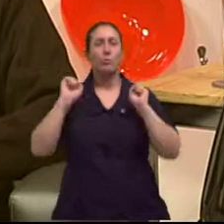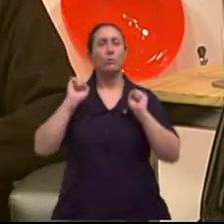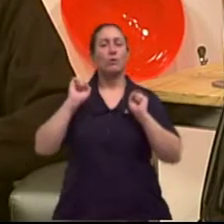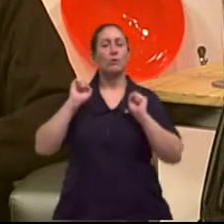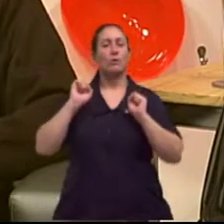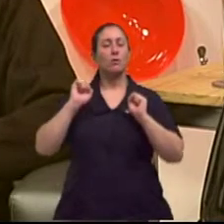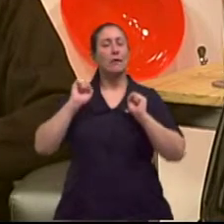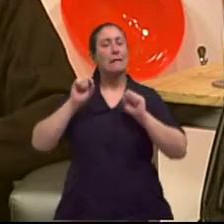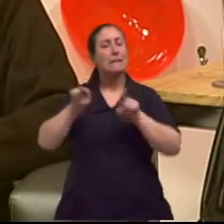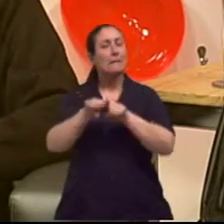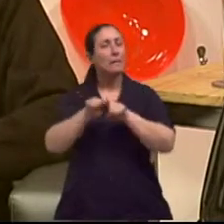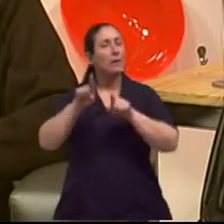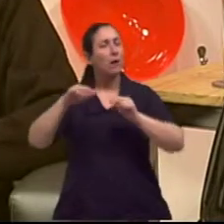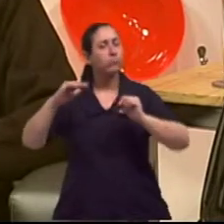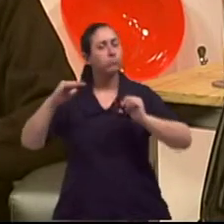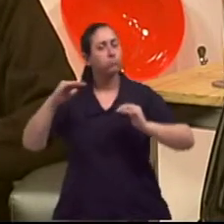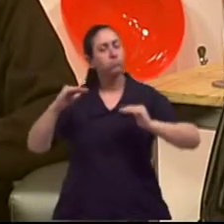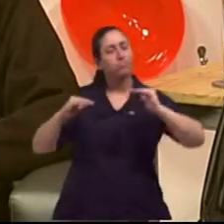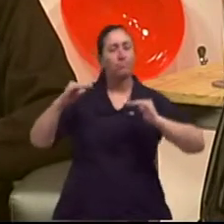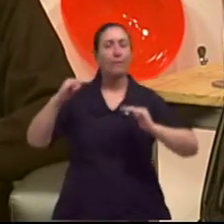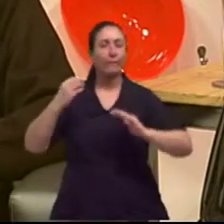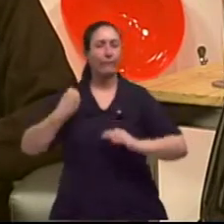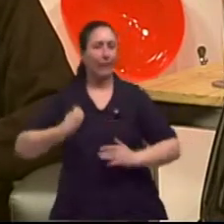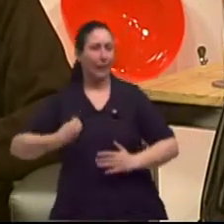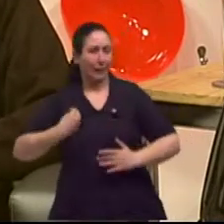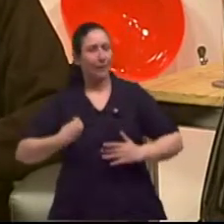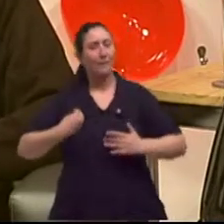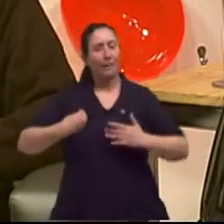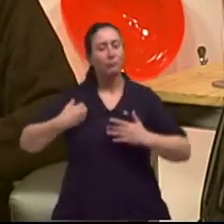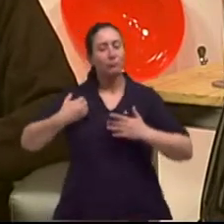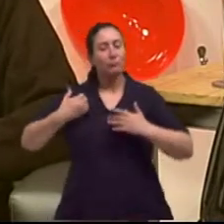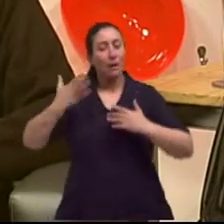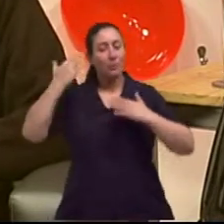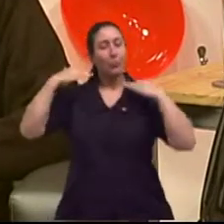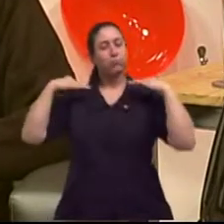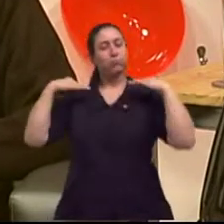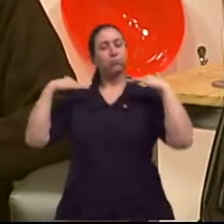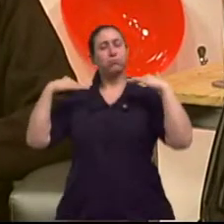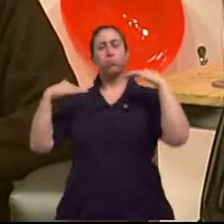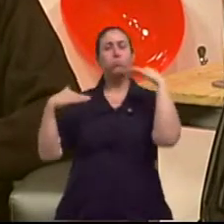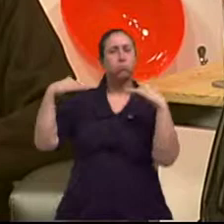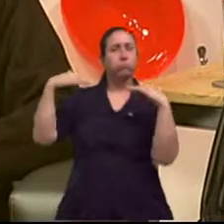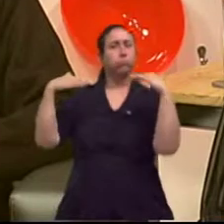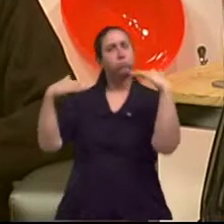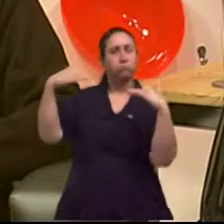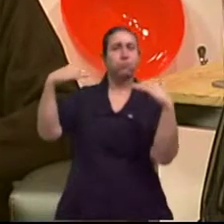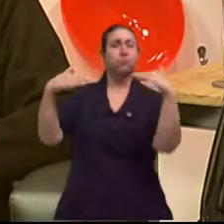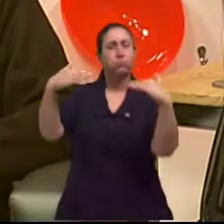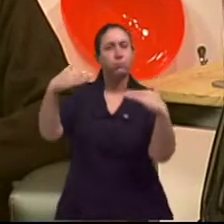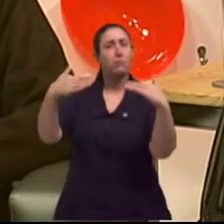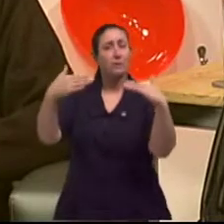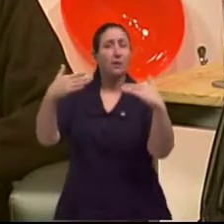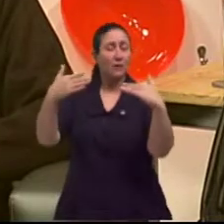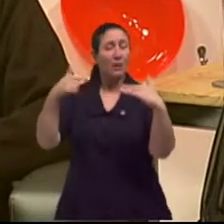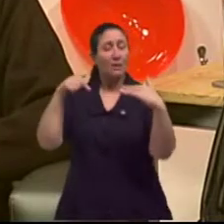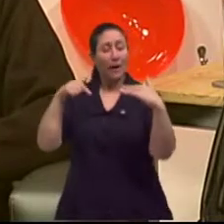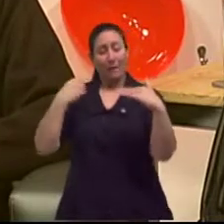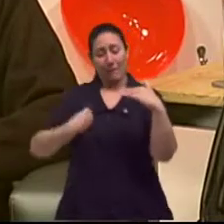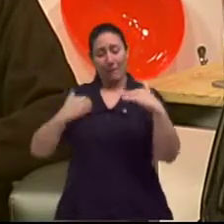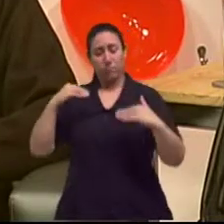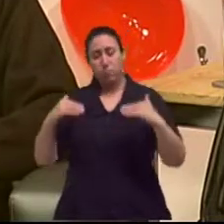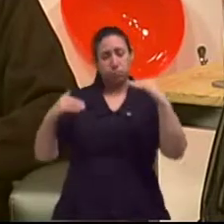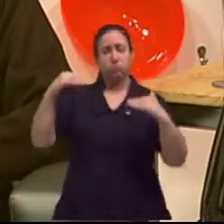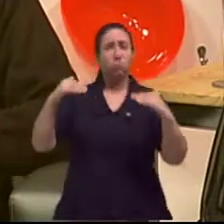desequilibrando a sua própria vida. E isso, naturalmente, traz doenças, traz